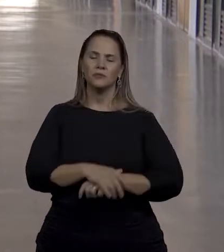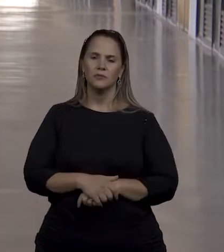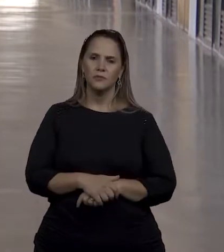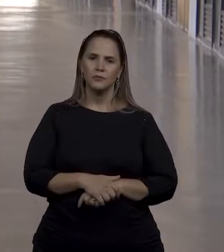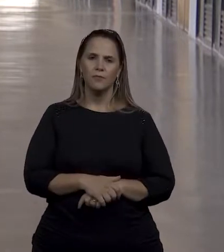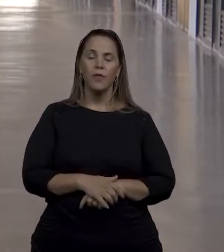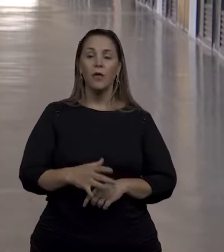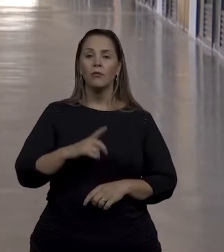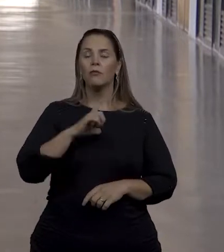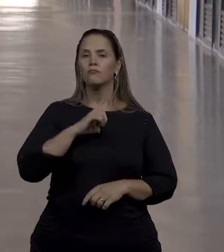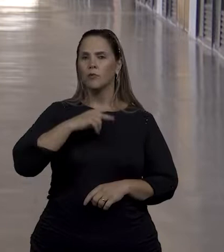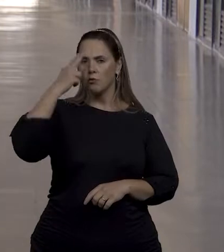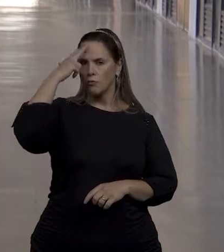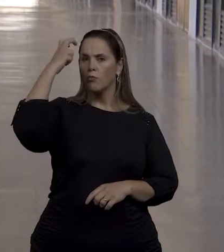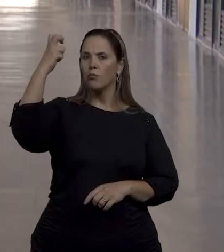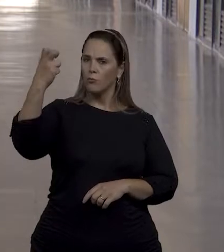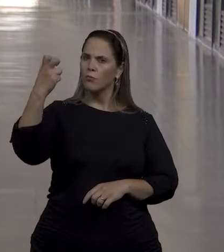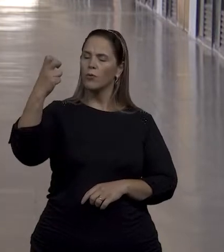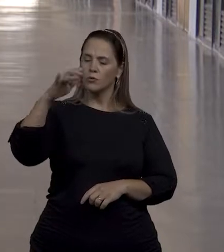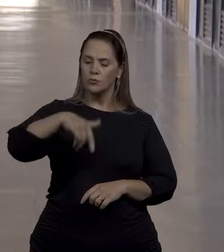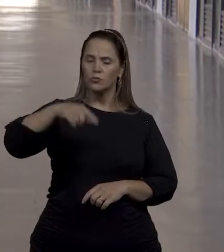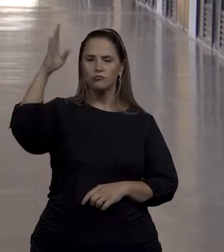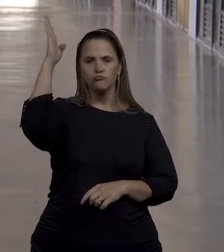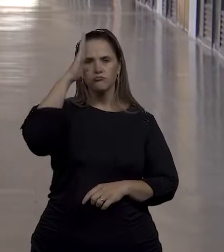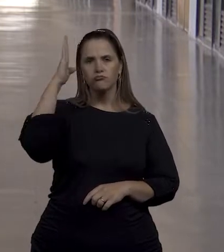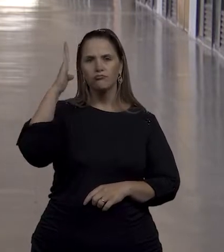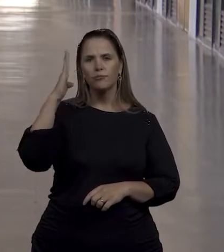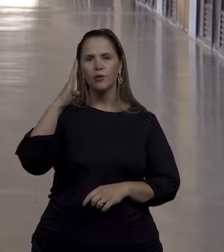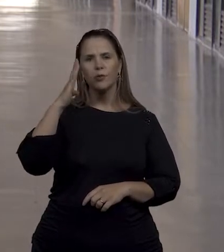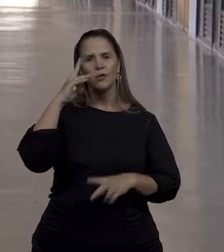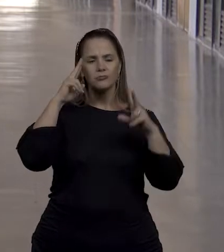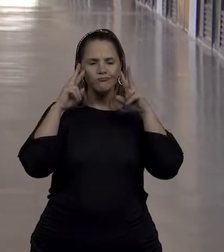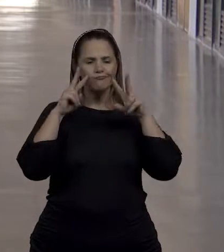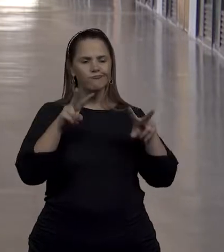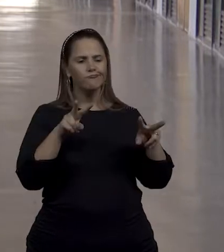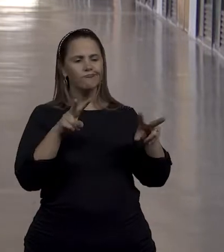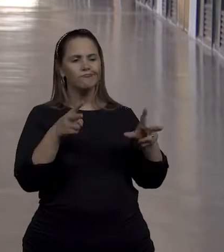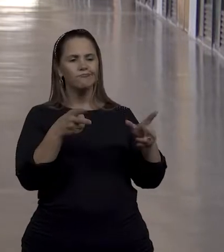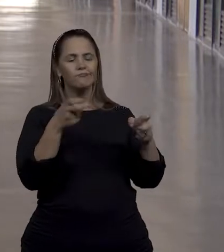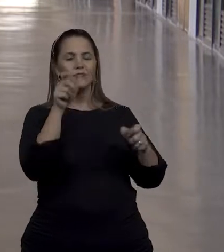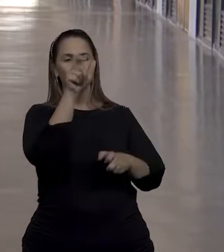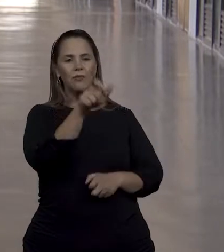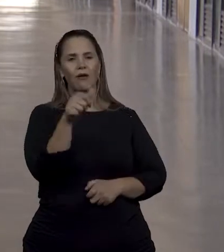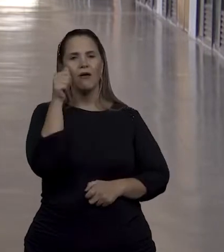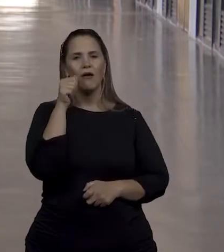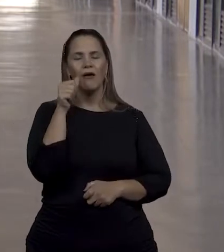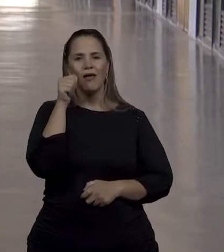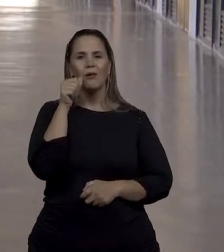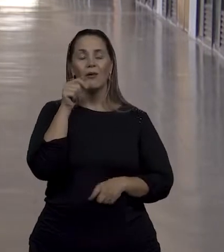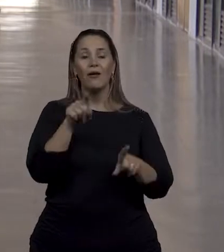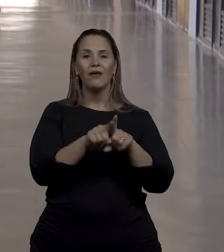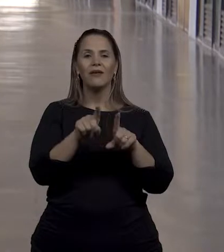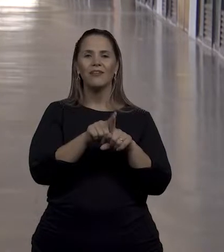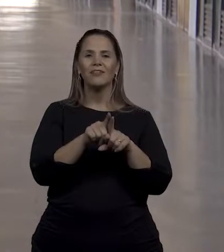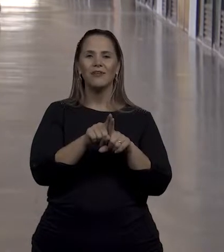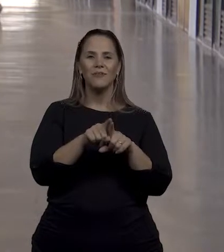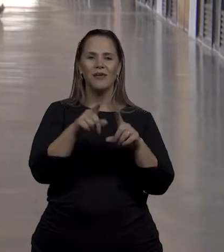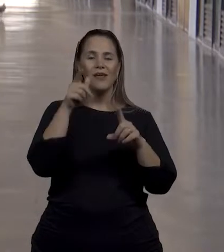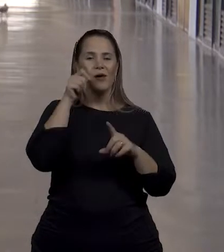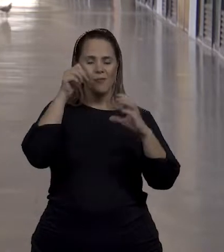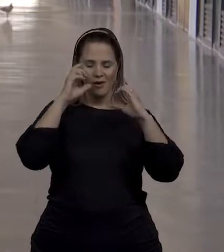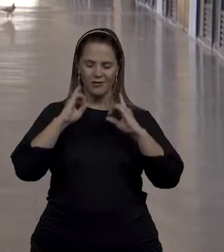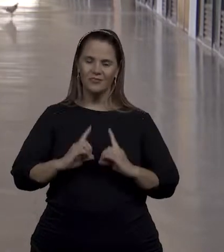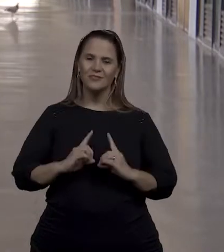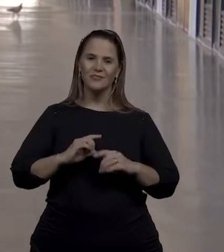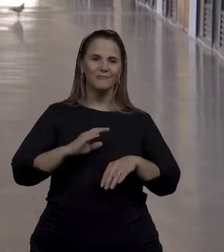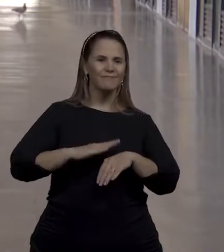Então, existe uma cultura no Brasil que tem uma visão sobre as mulheres e aí, sobre as mulheres com deficiência, isso